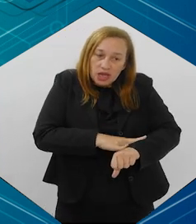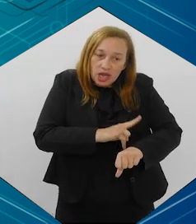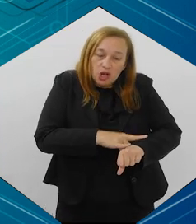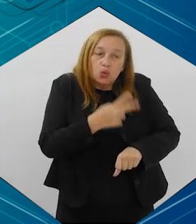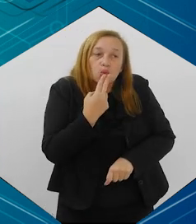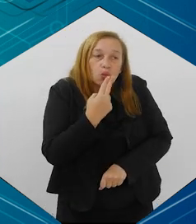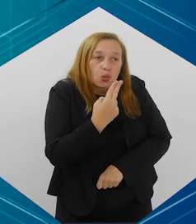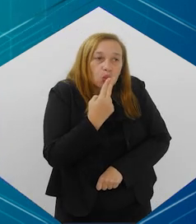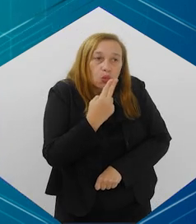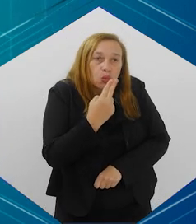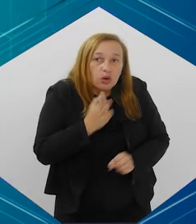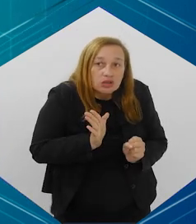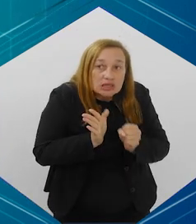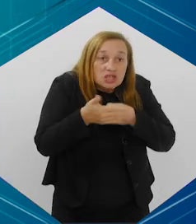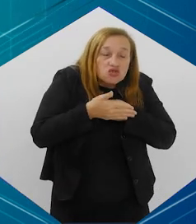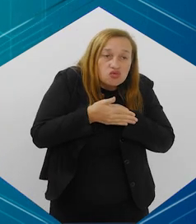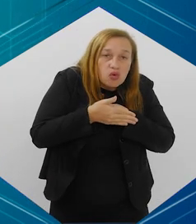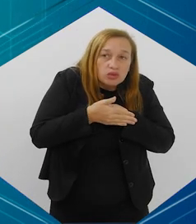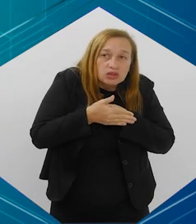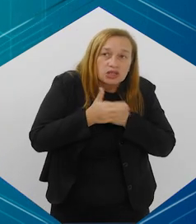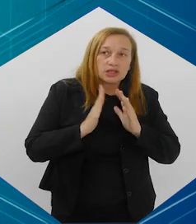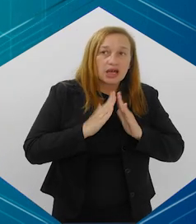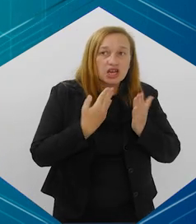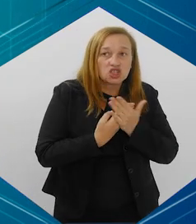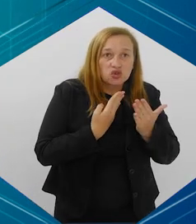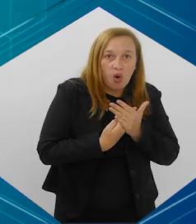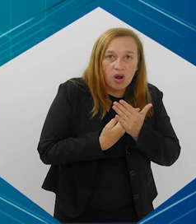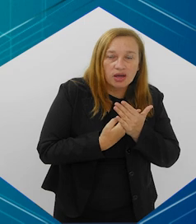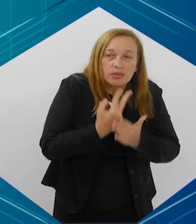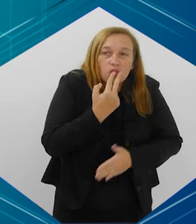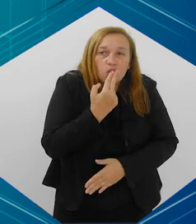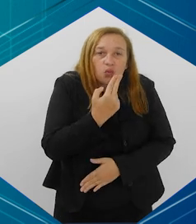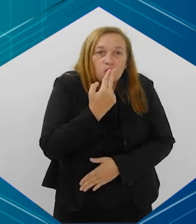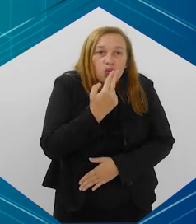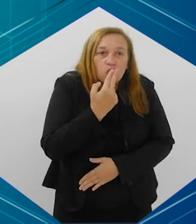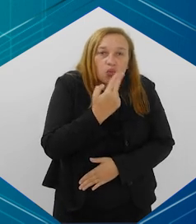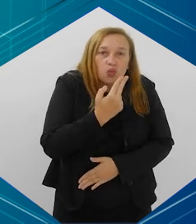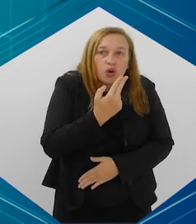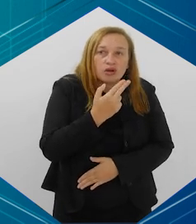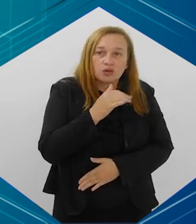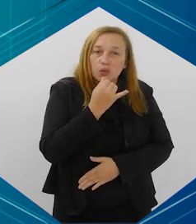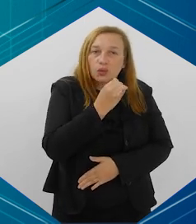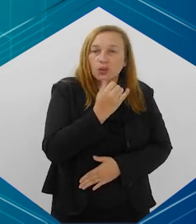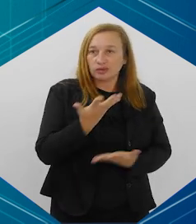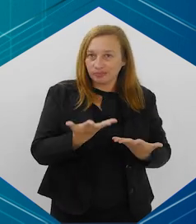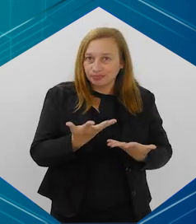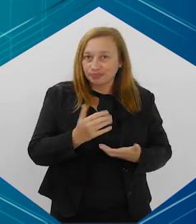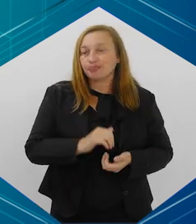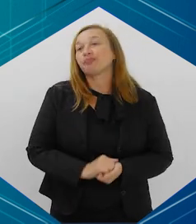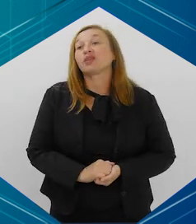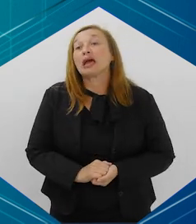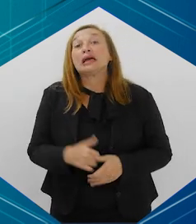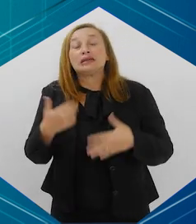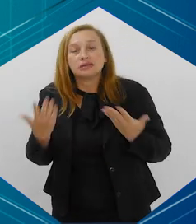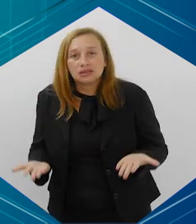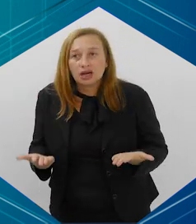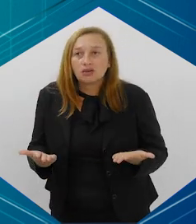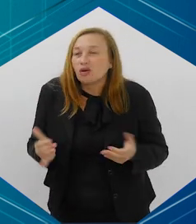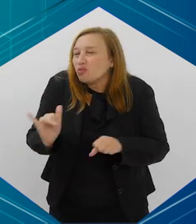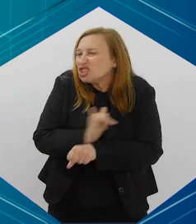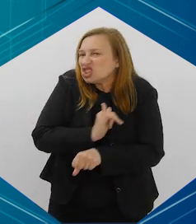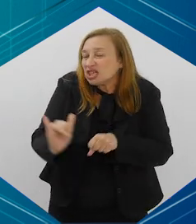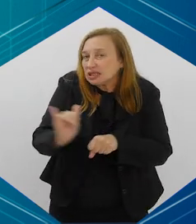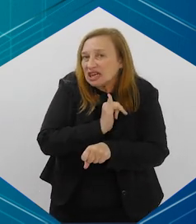sai para o lado de fora da escola para fazer um pod, para dar um vape, para fumar, né?